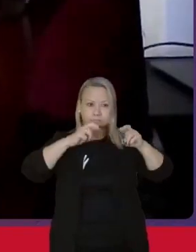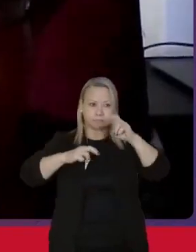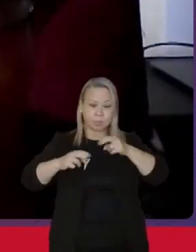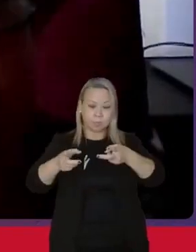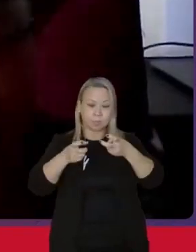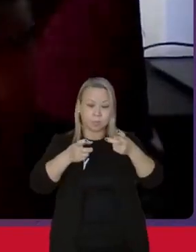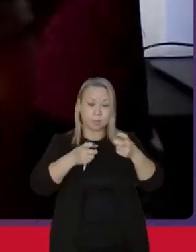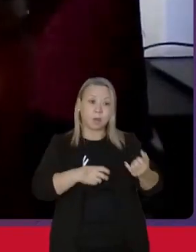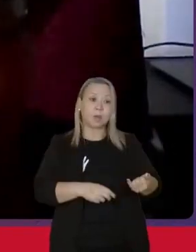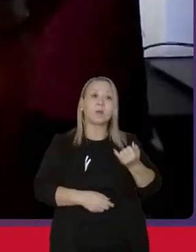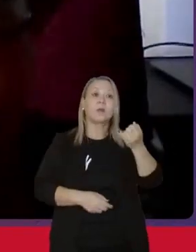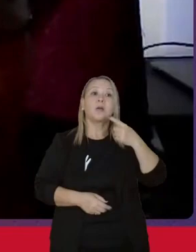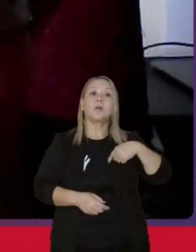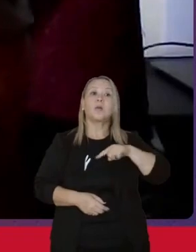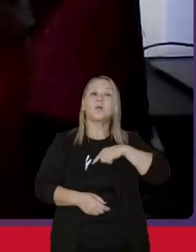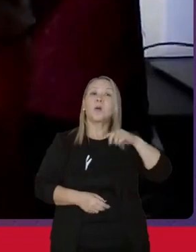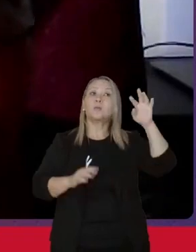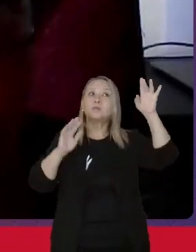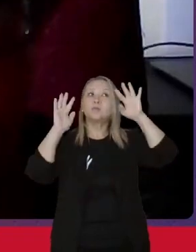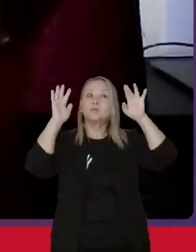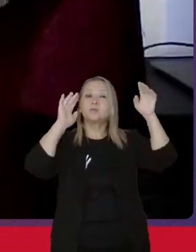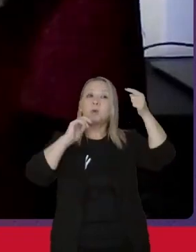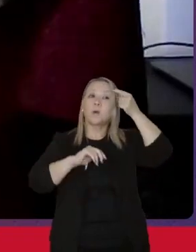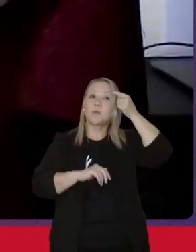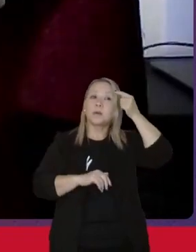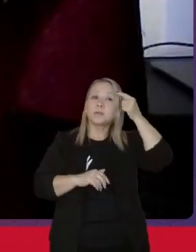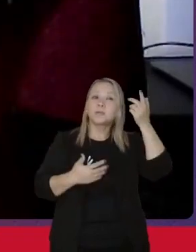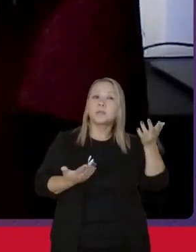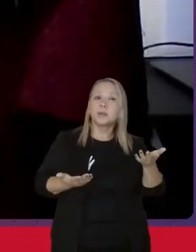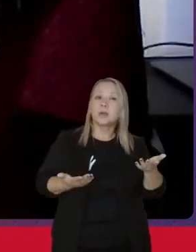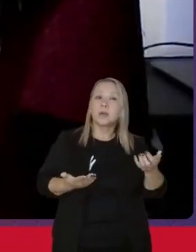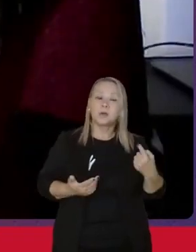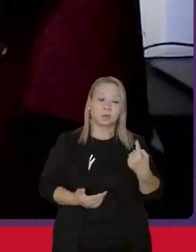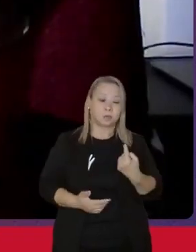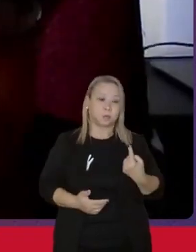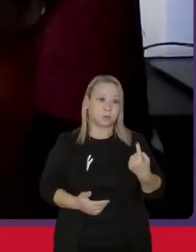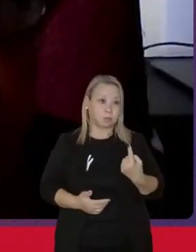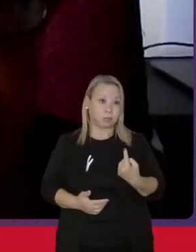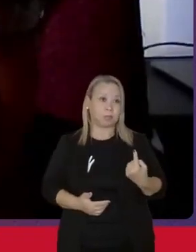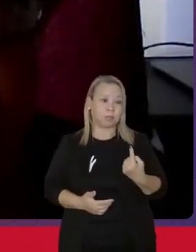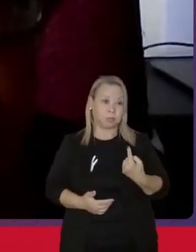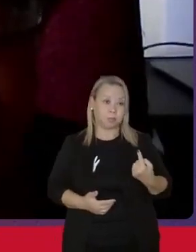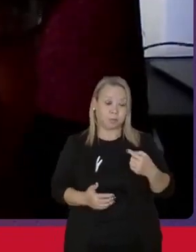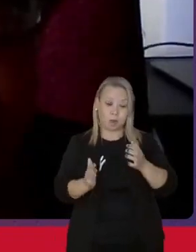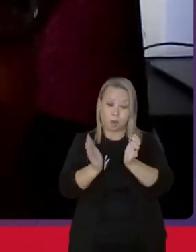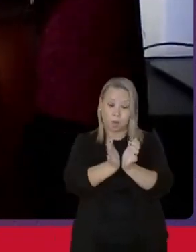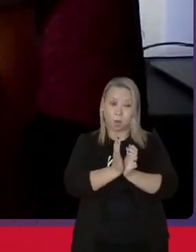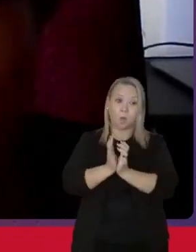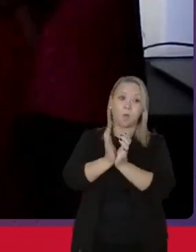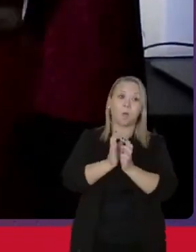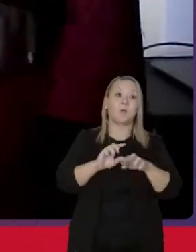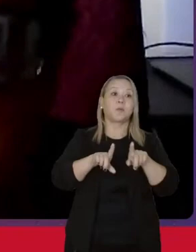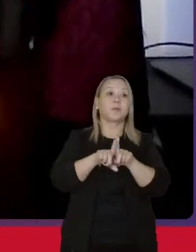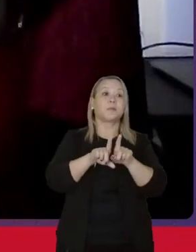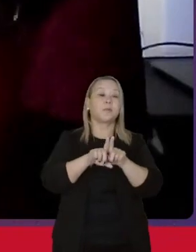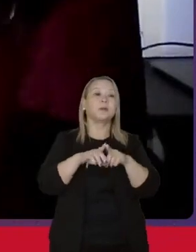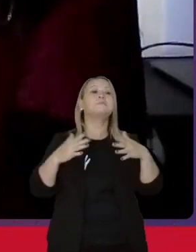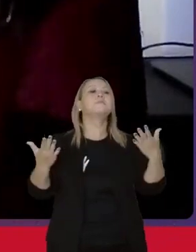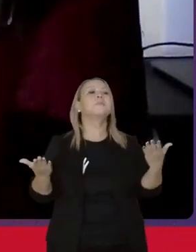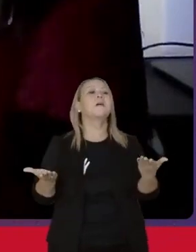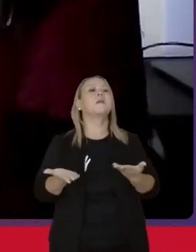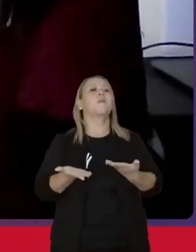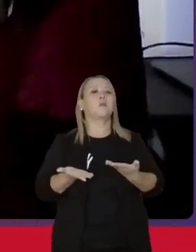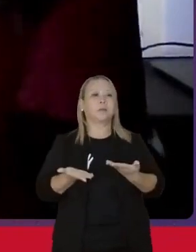importante que nós pensemos do ponto de vista individual e coletivamente e, agora,